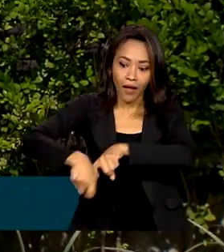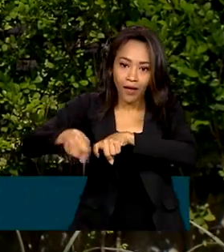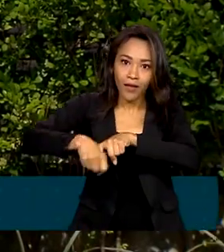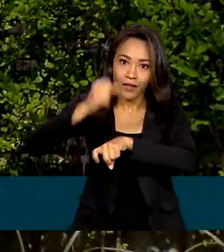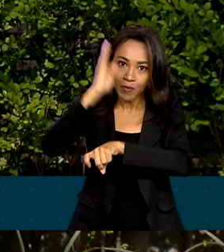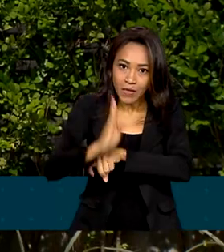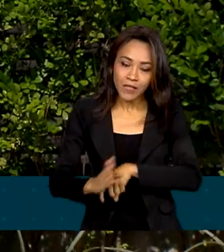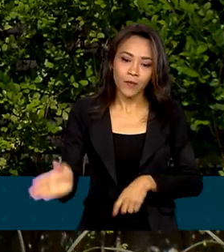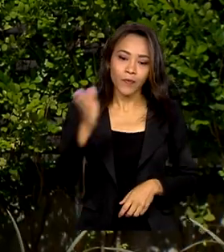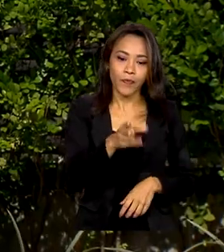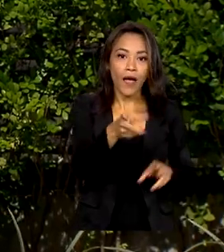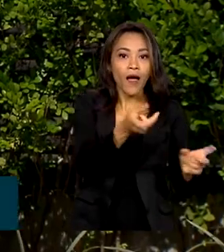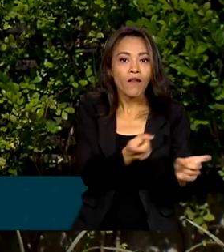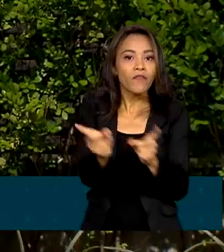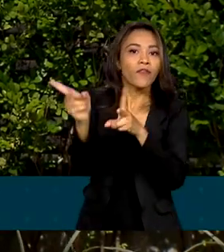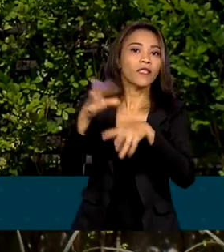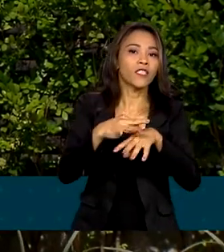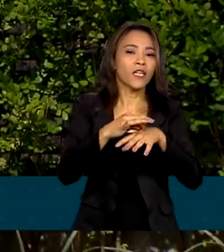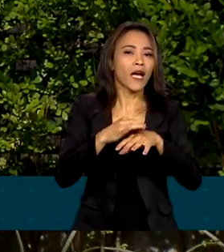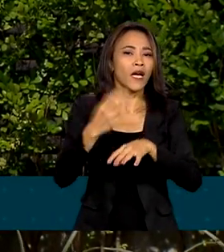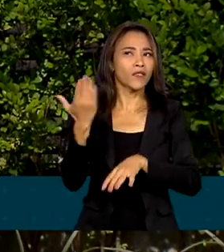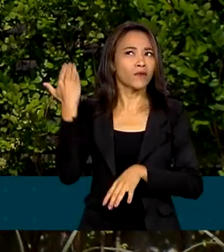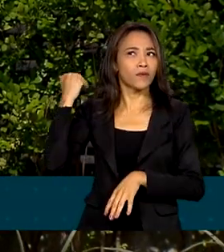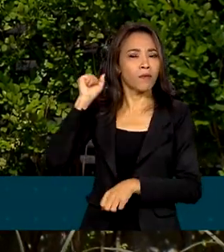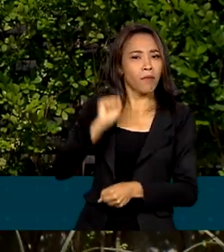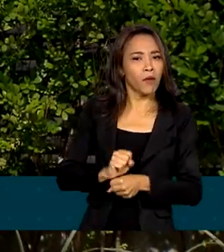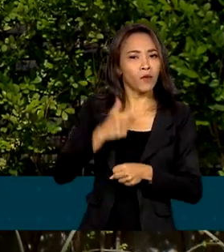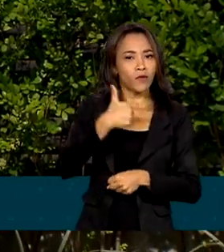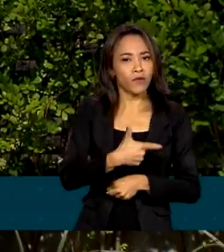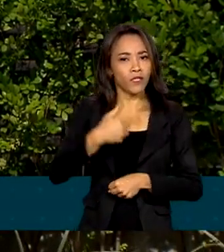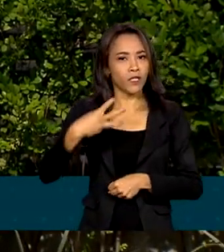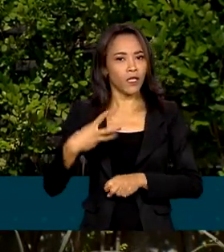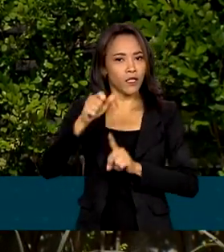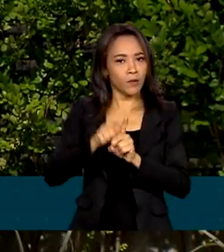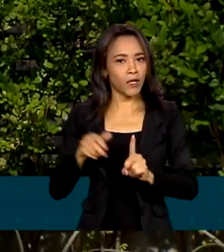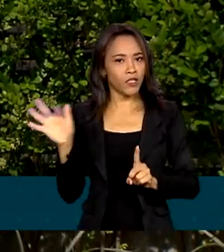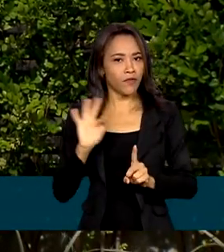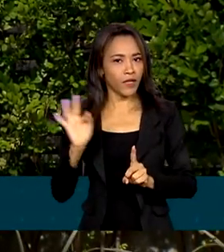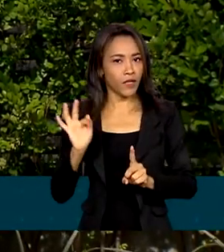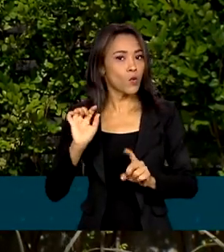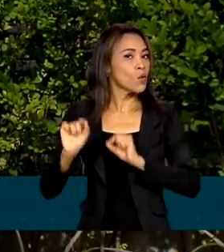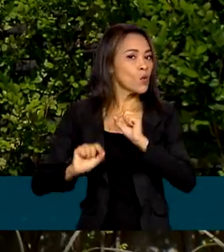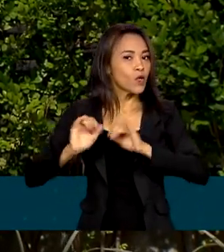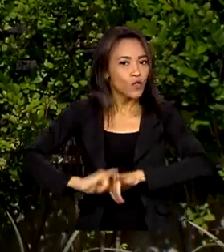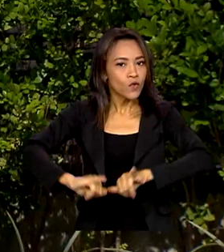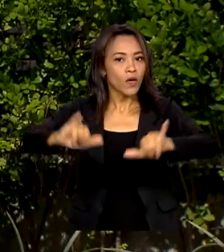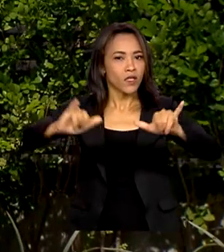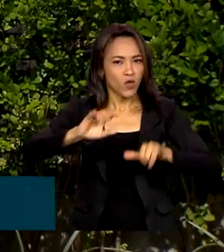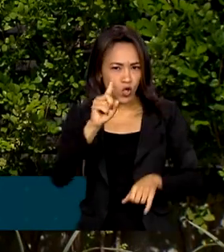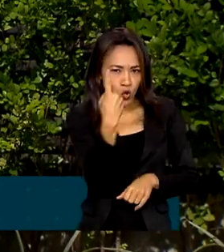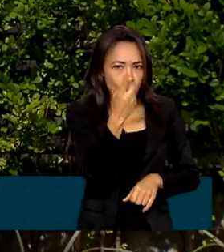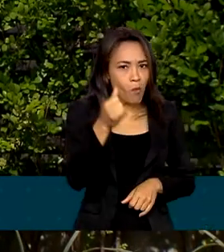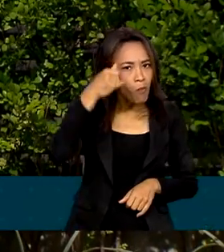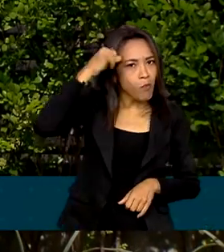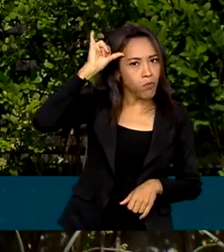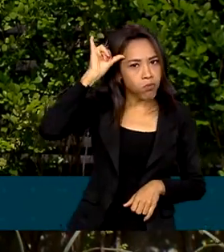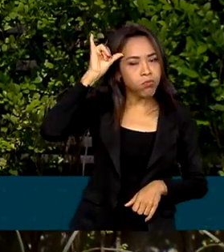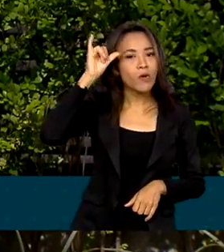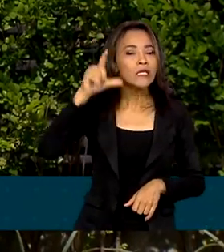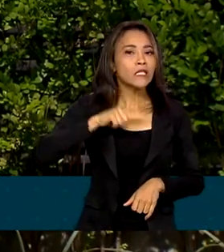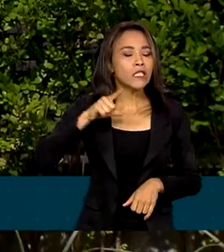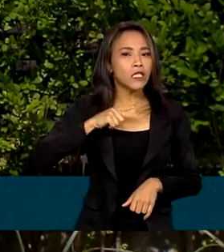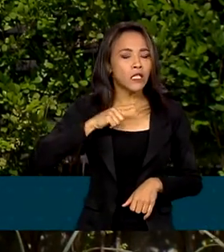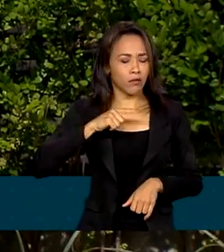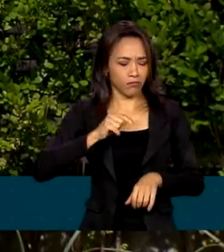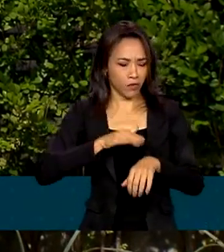carne bovina para a China foi suspensa no dia 23 de fevereiro, depois da divulgação de que um boi no Pará apresentava